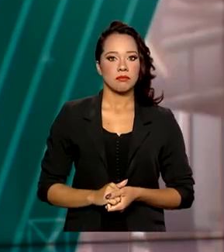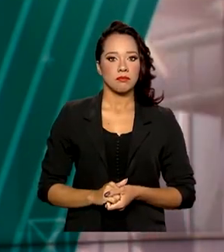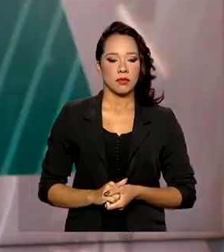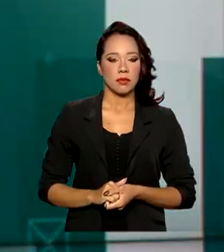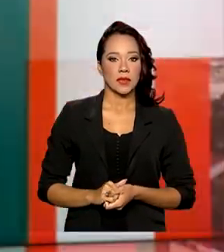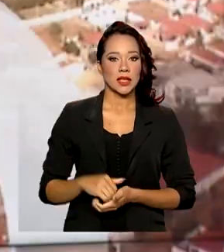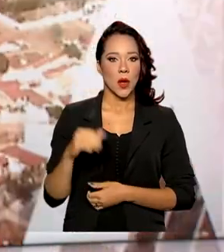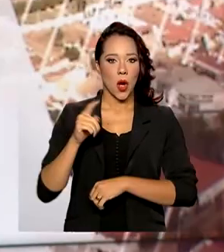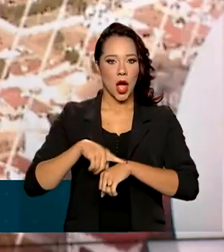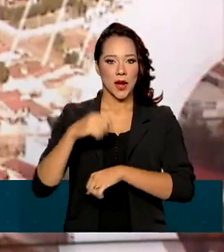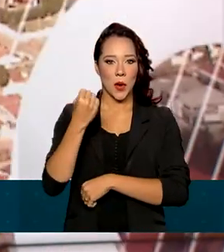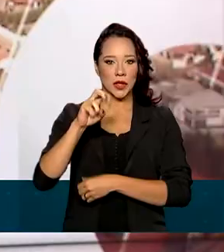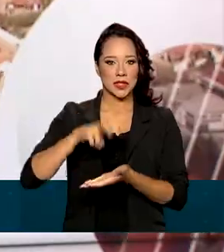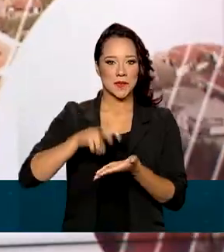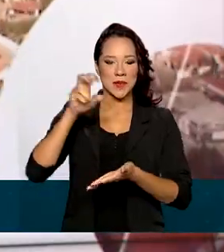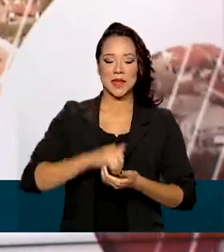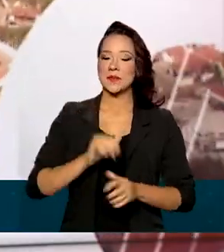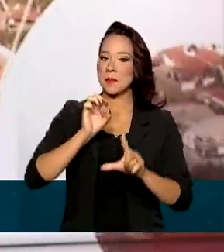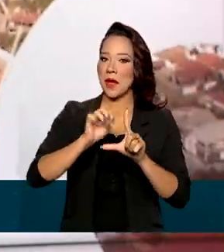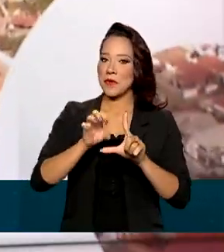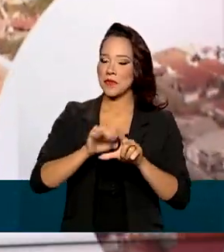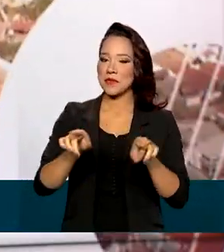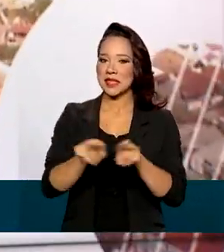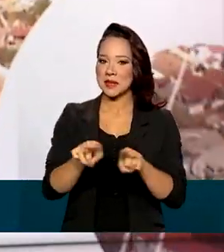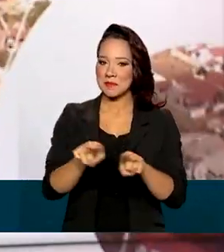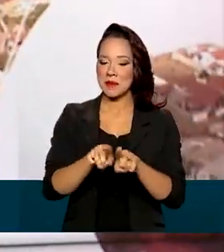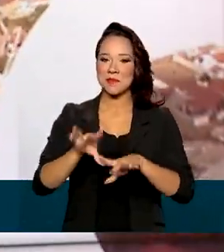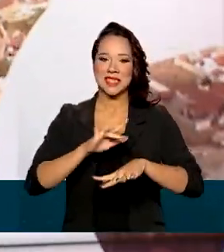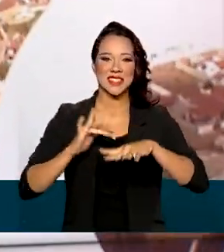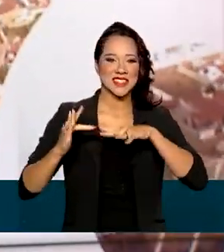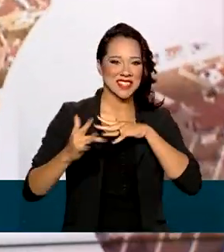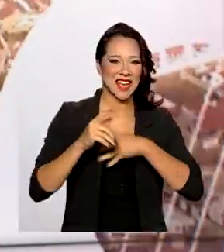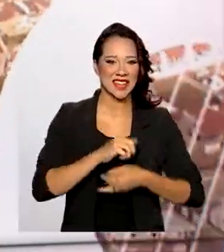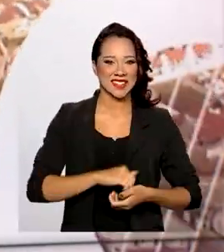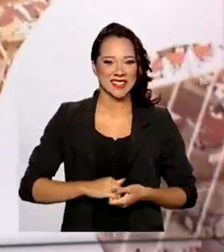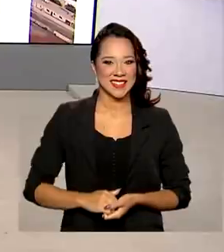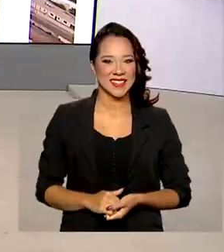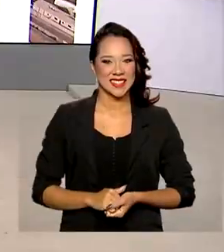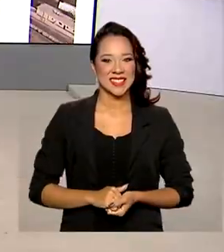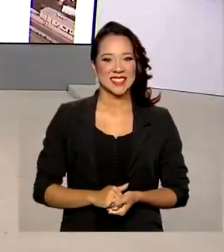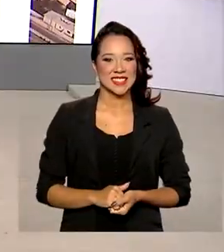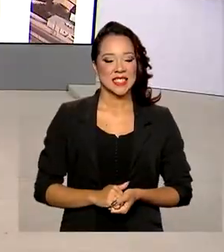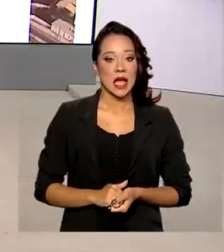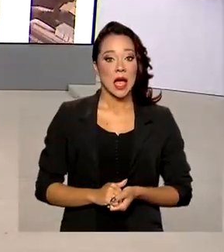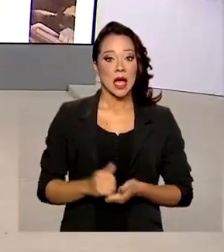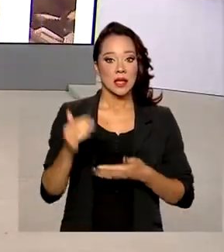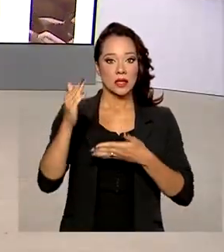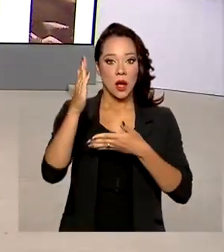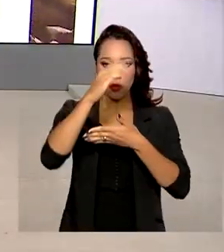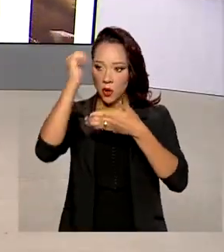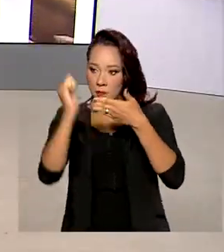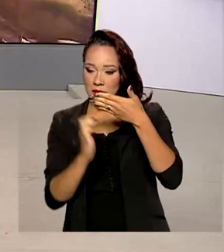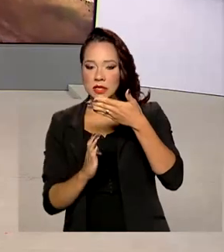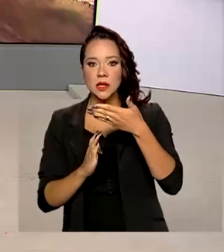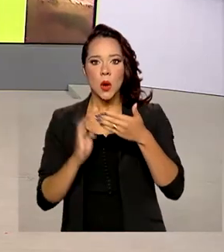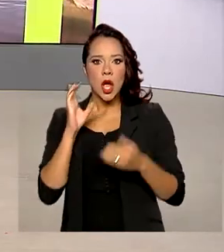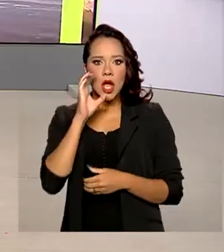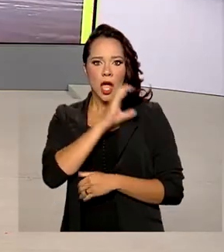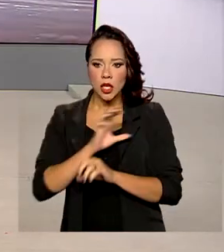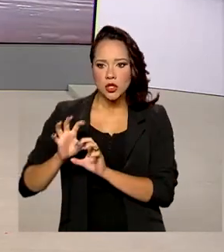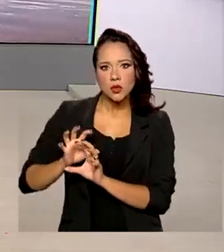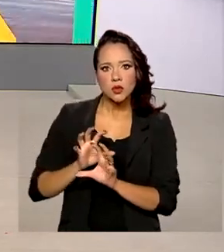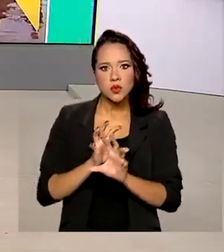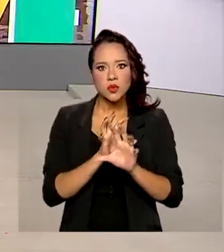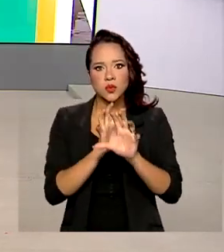Oito horas da manhã, estamos ao vivo também pelas redes sociais. Uma massa de ar quente e seco